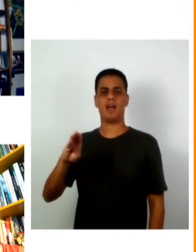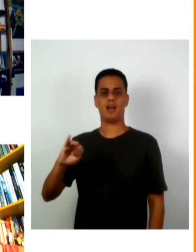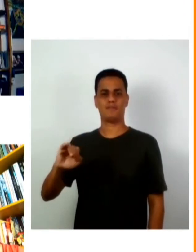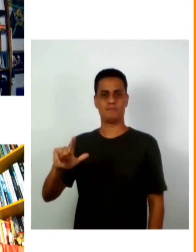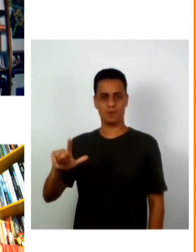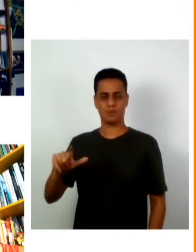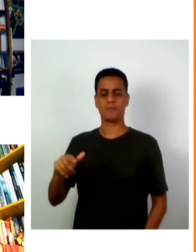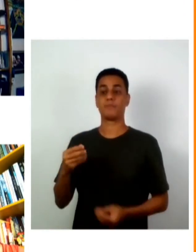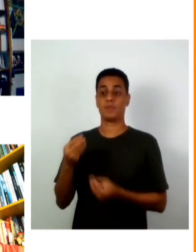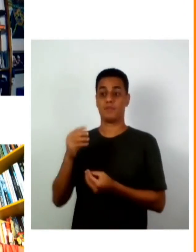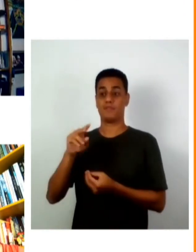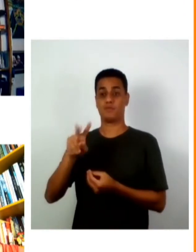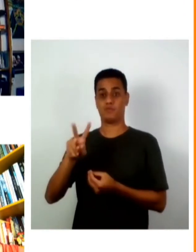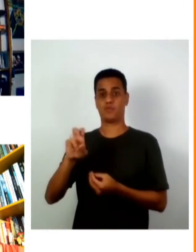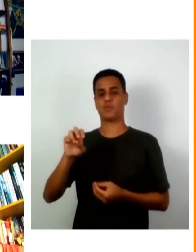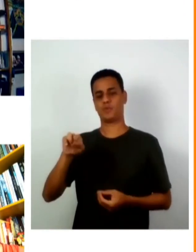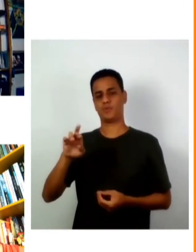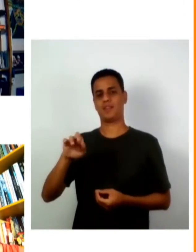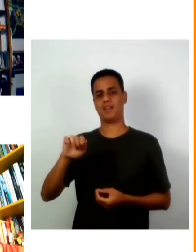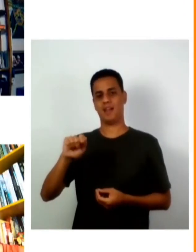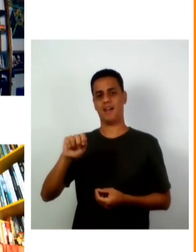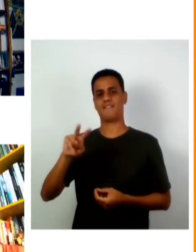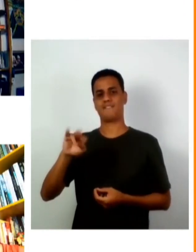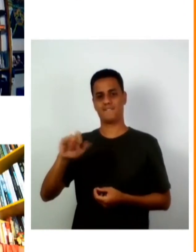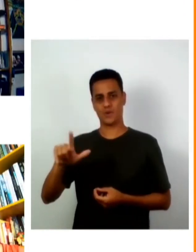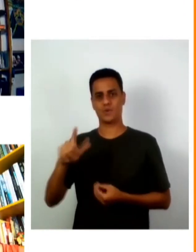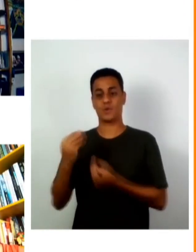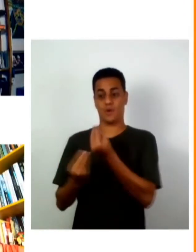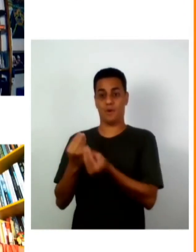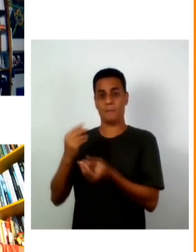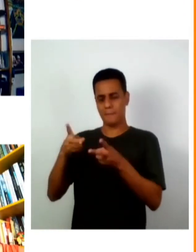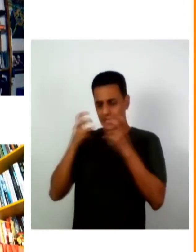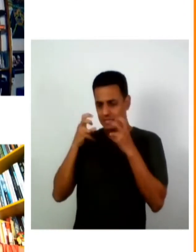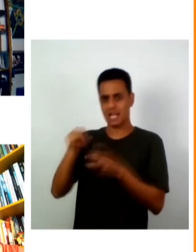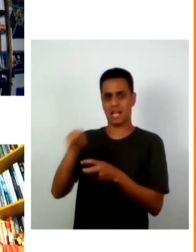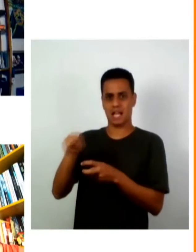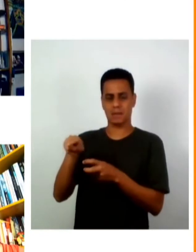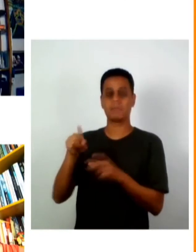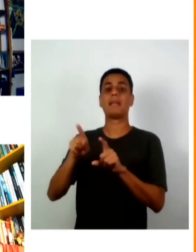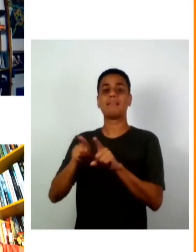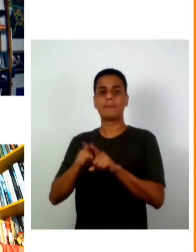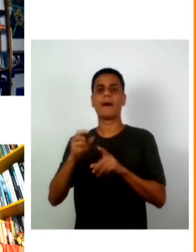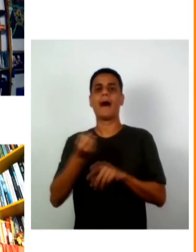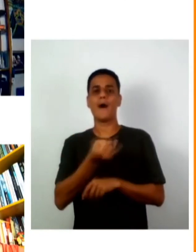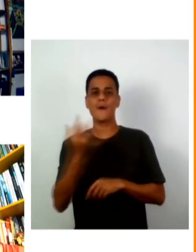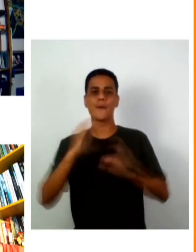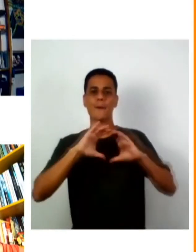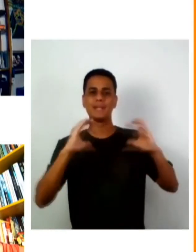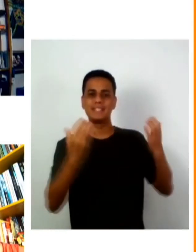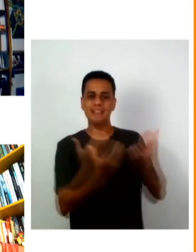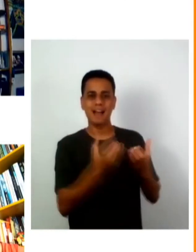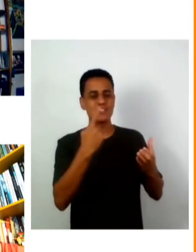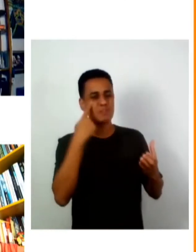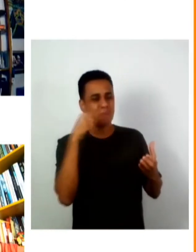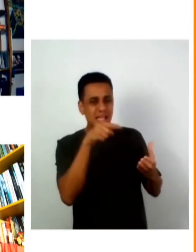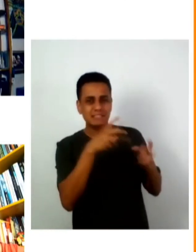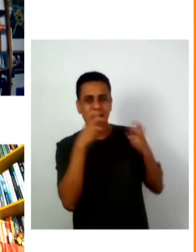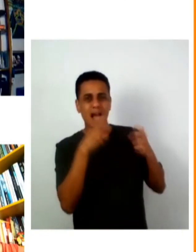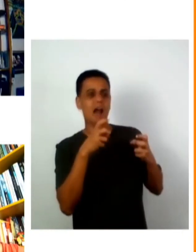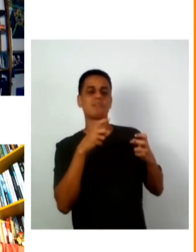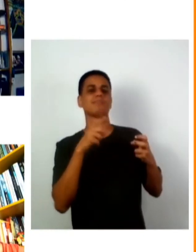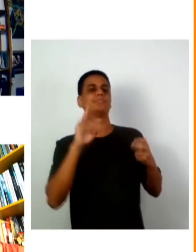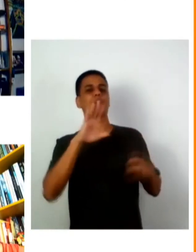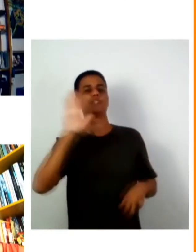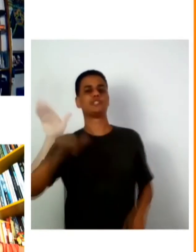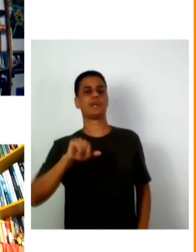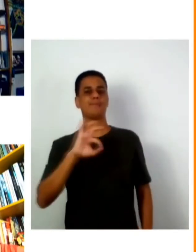periféricas quando a juventude nas comunidades é ainda tratada como caso de polícia agora uma que vai para a